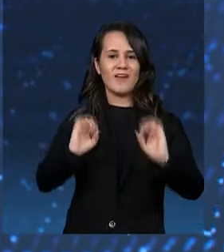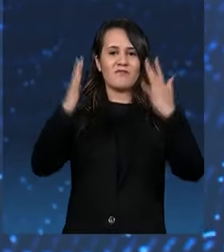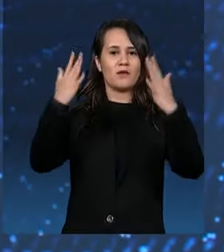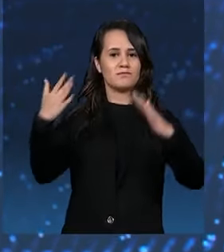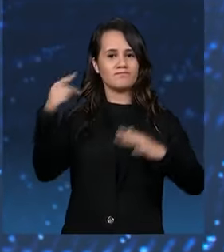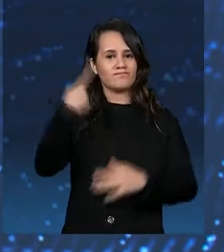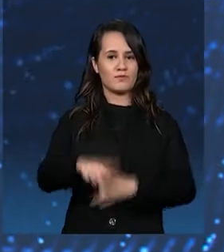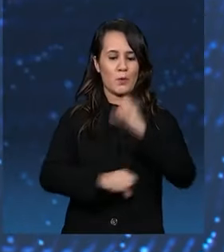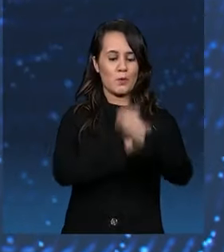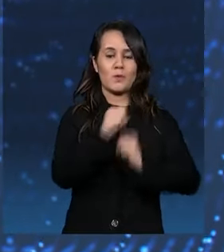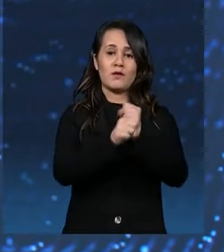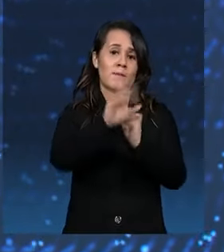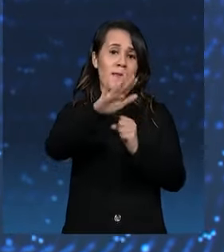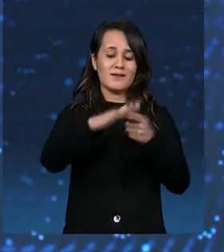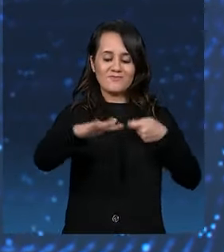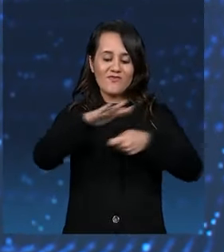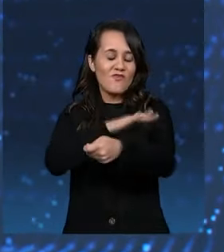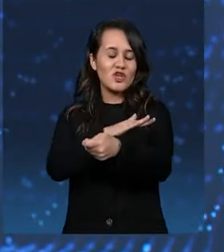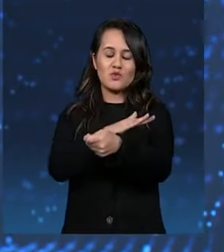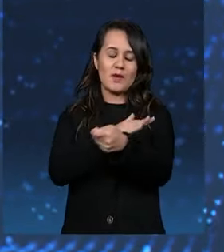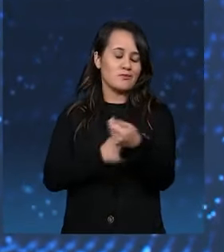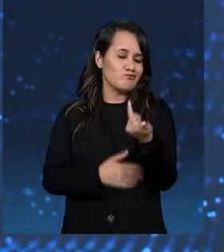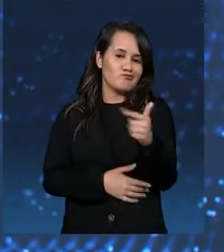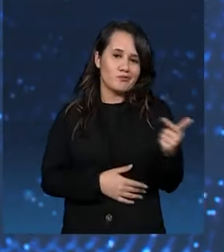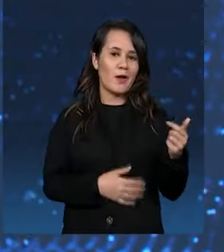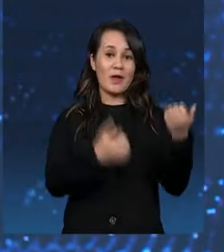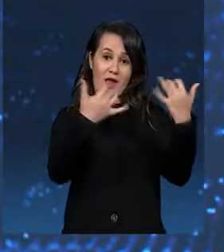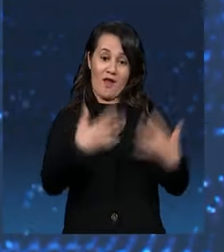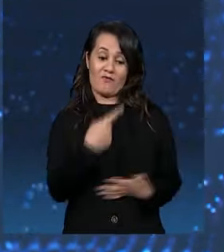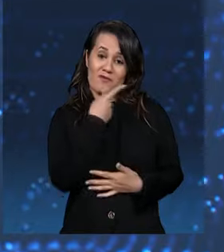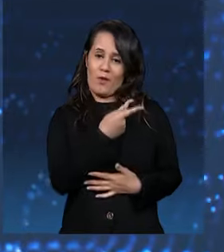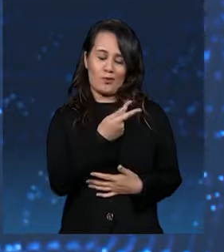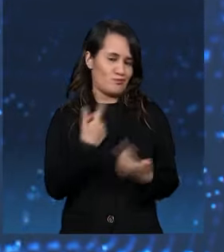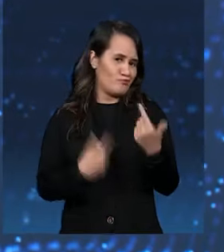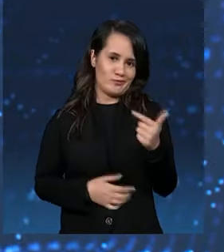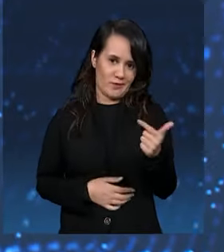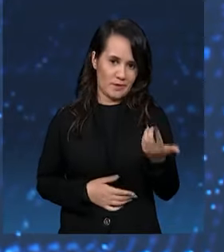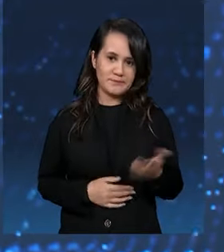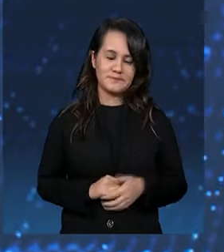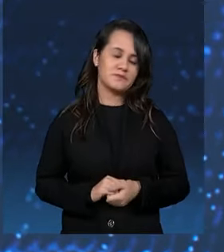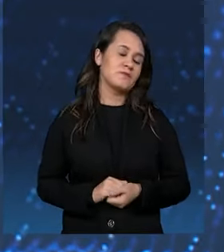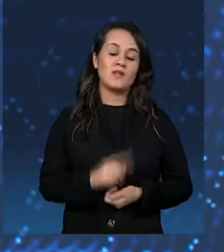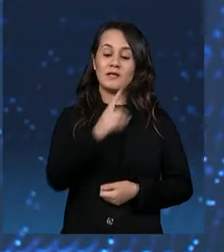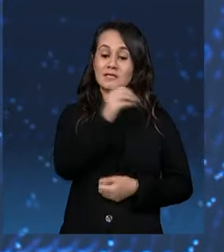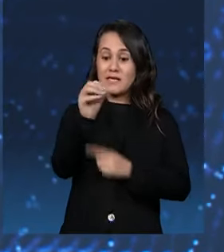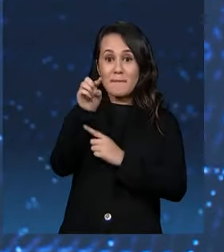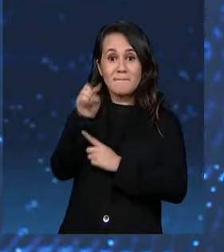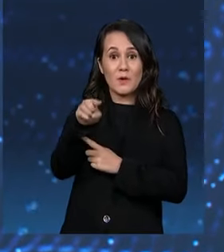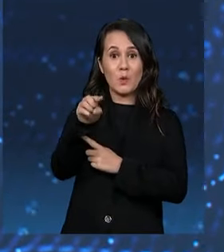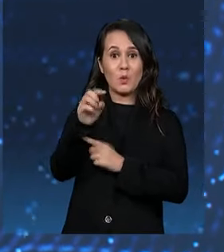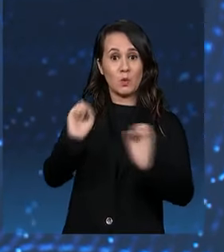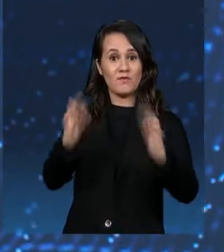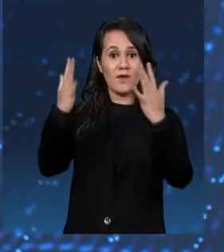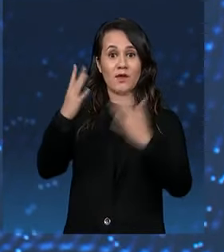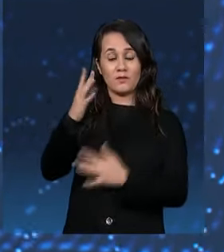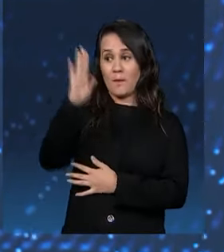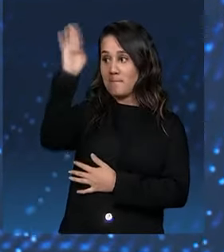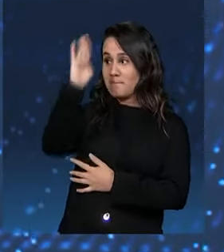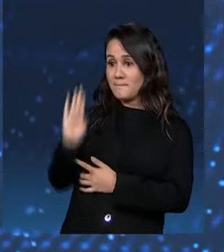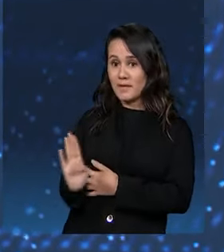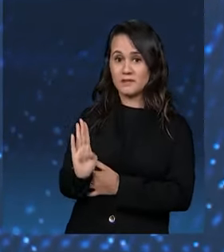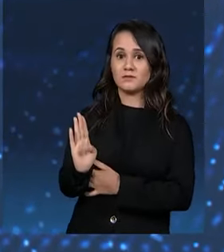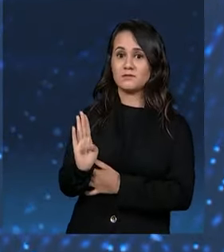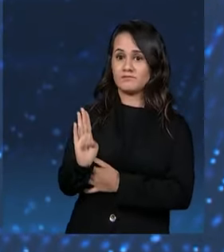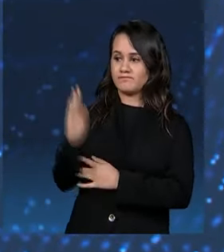investimentos no turismo, igual a gente acabou de ouvir. 100 mil eventos faz com que pessoas do Brasil inteiro